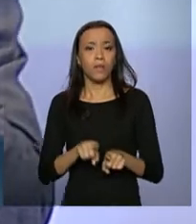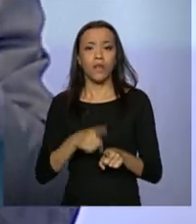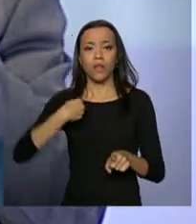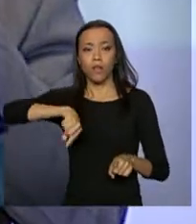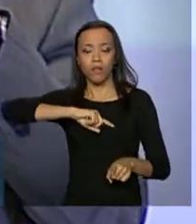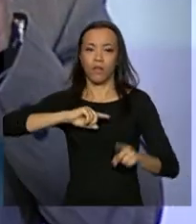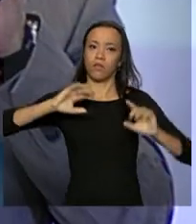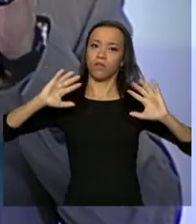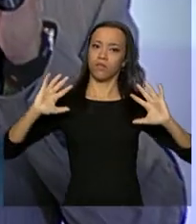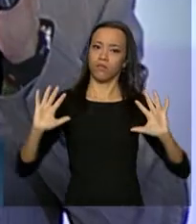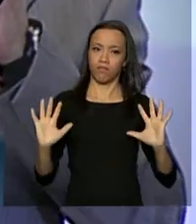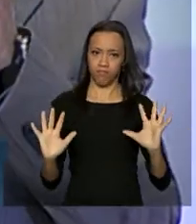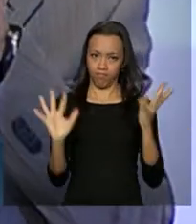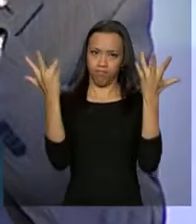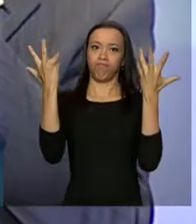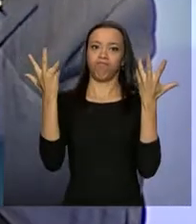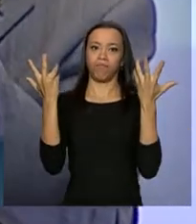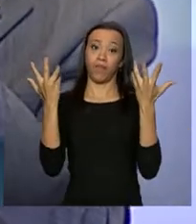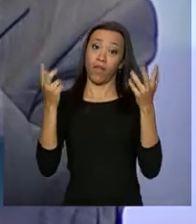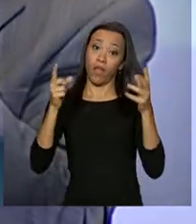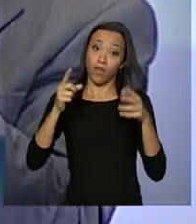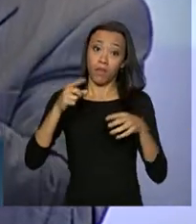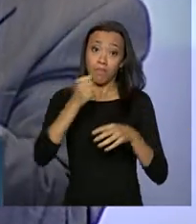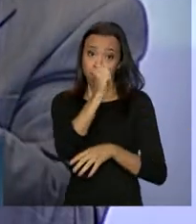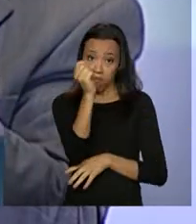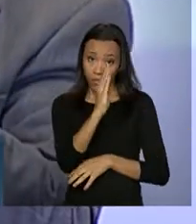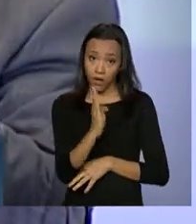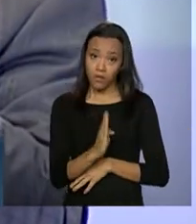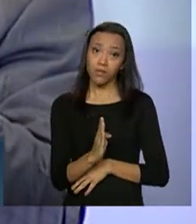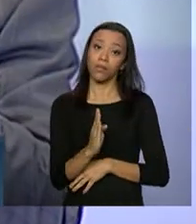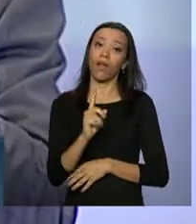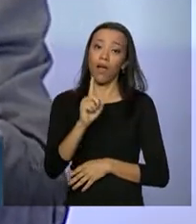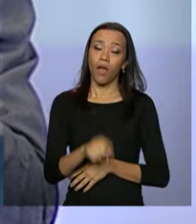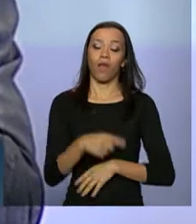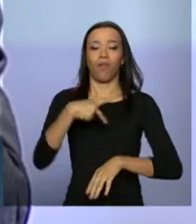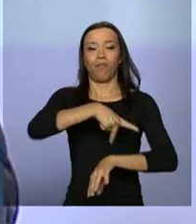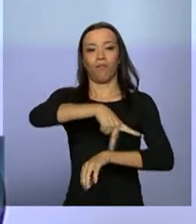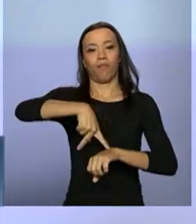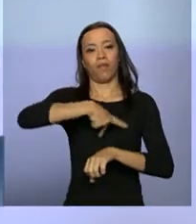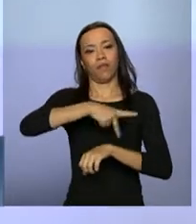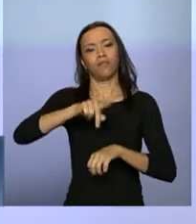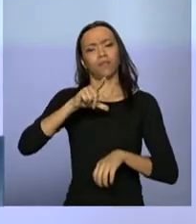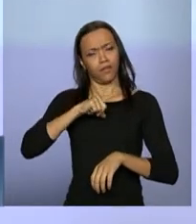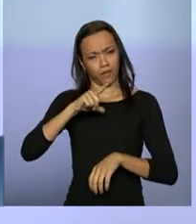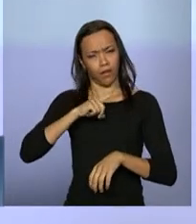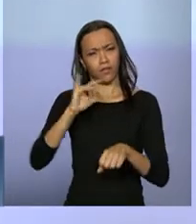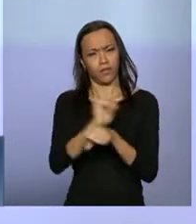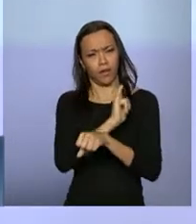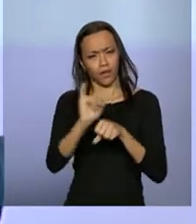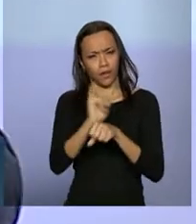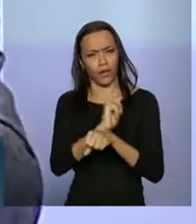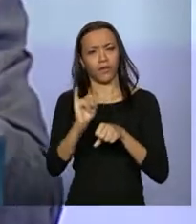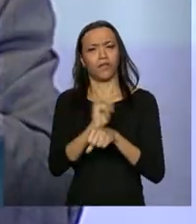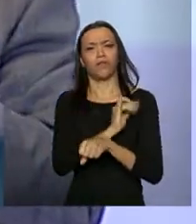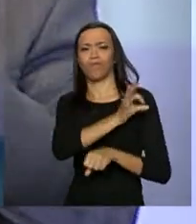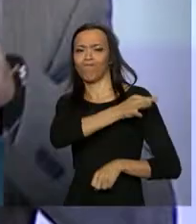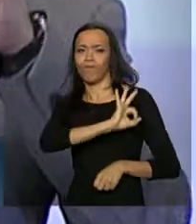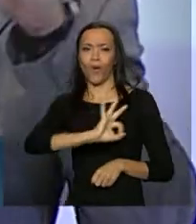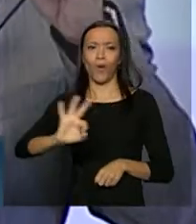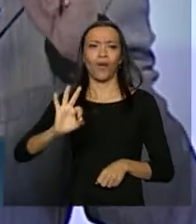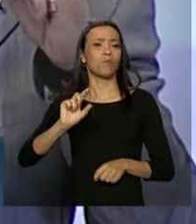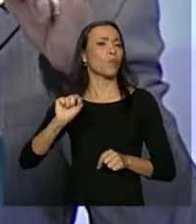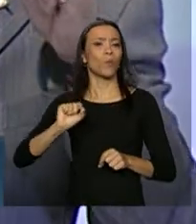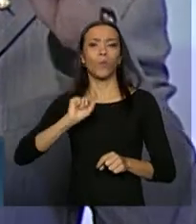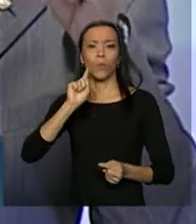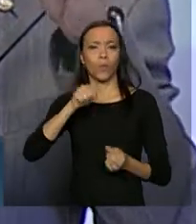festejado como um país que tem boas práticas, como um país que avança, como um país que já